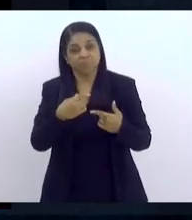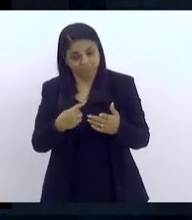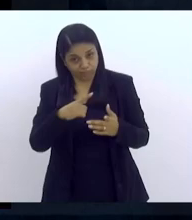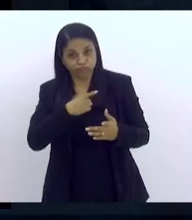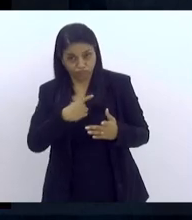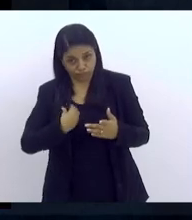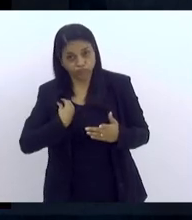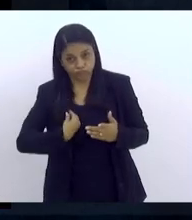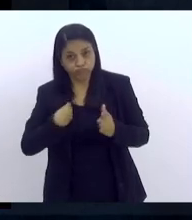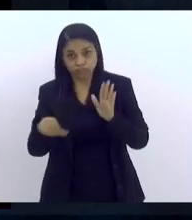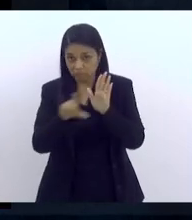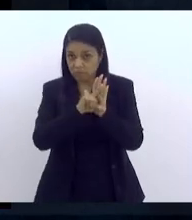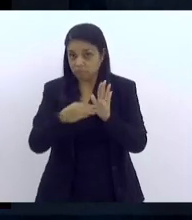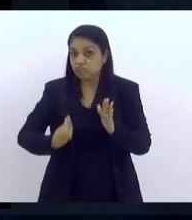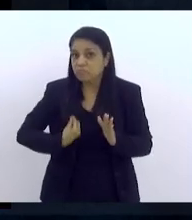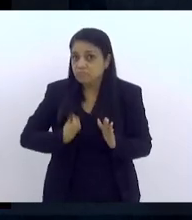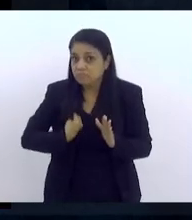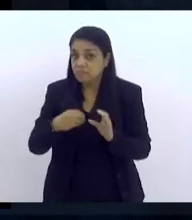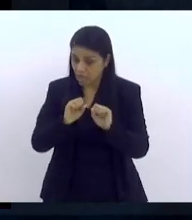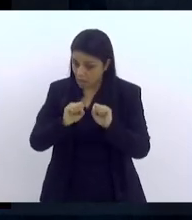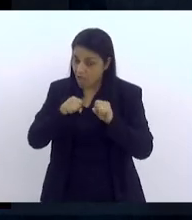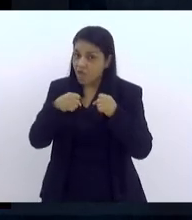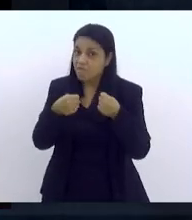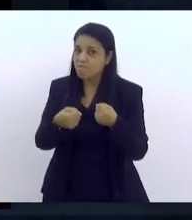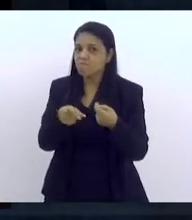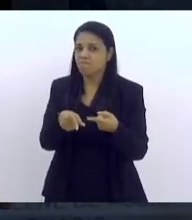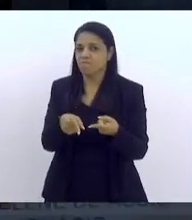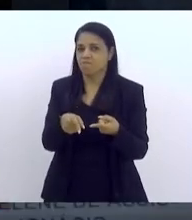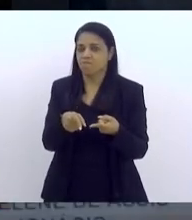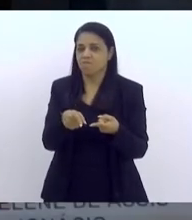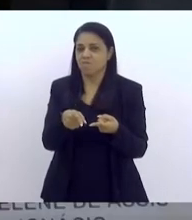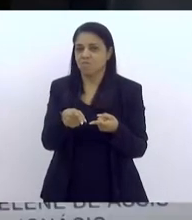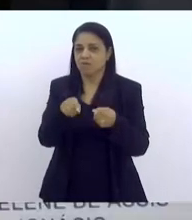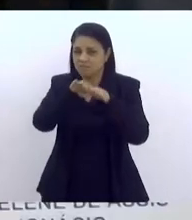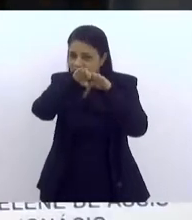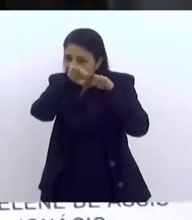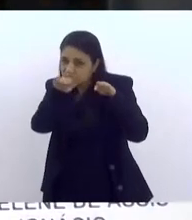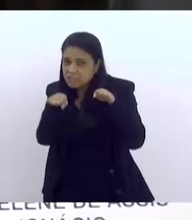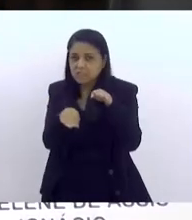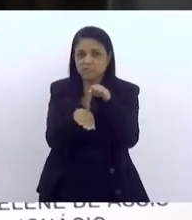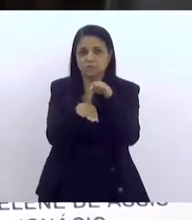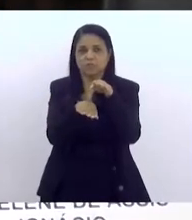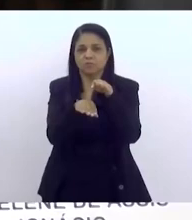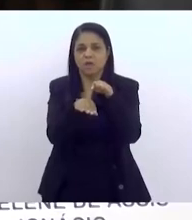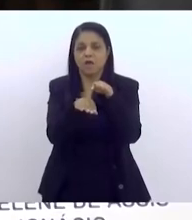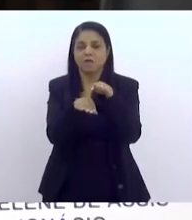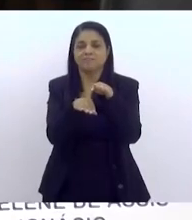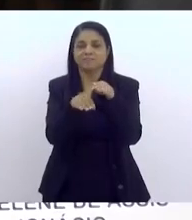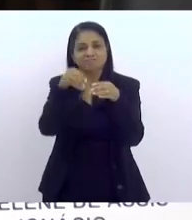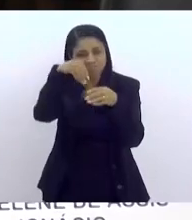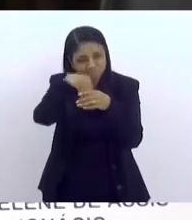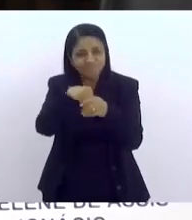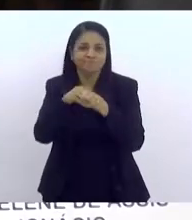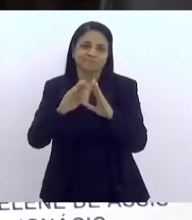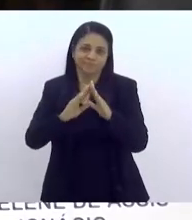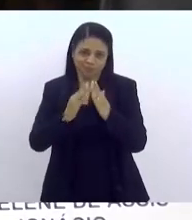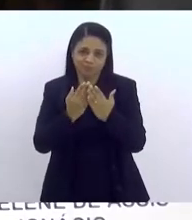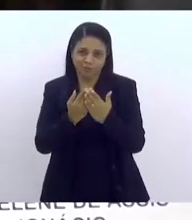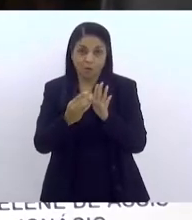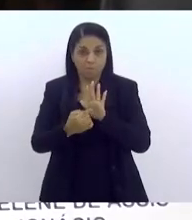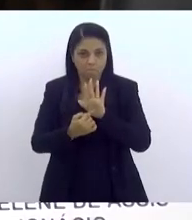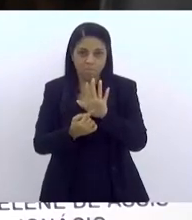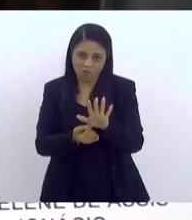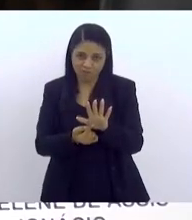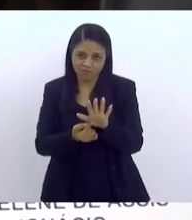porque, na medida que elas existem, ela reforça que essa desigualdade está presente dentro do contexto escolar, mas ela também